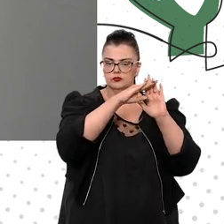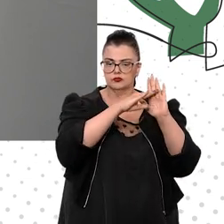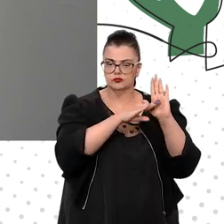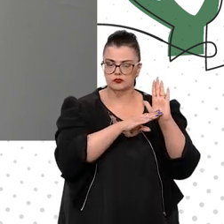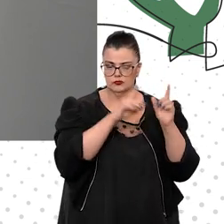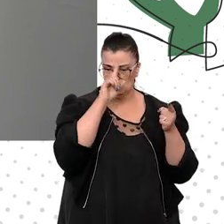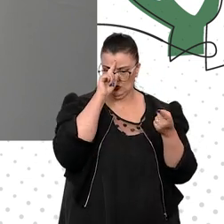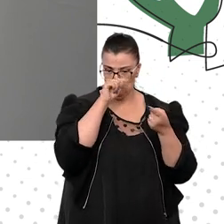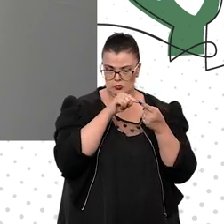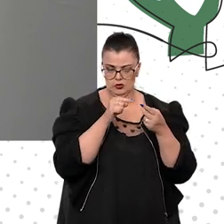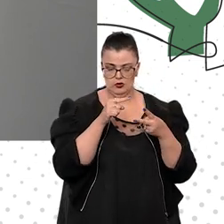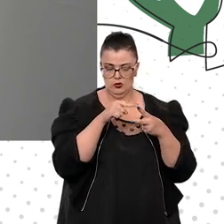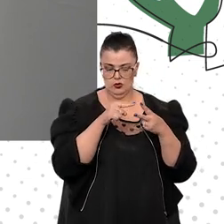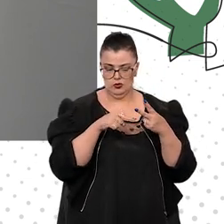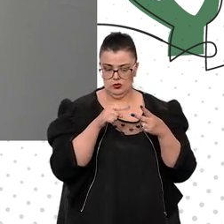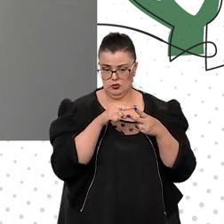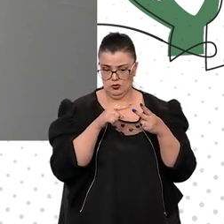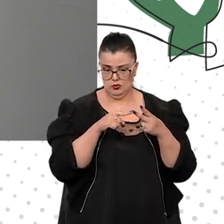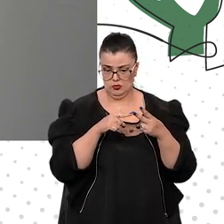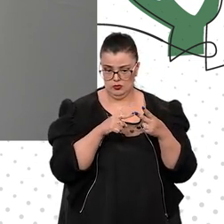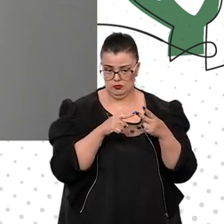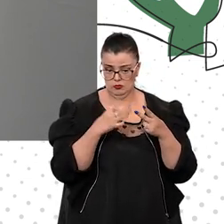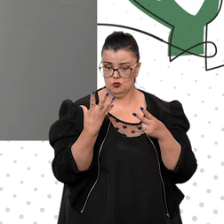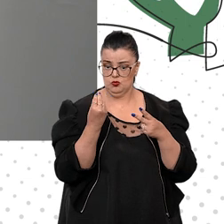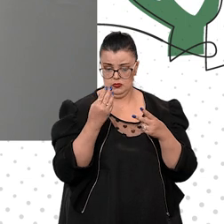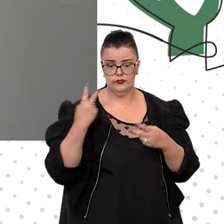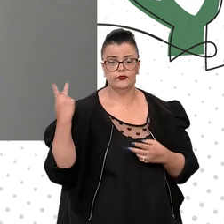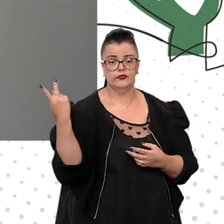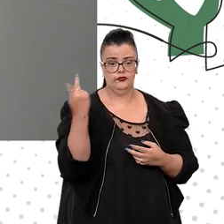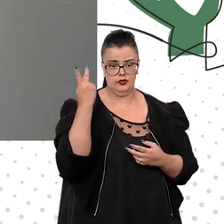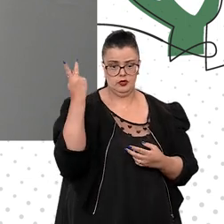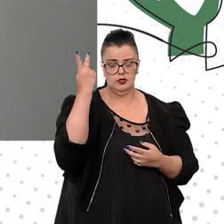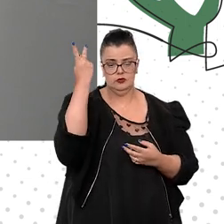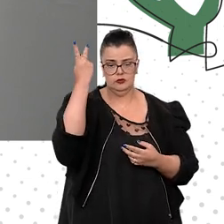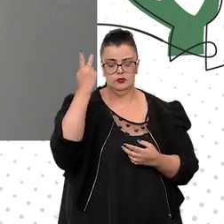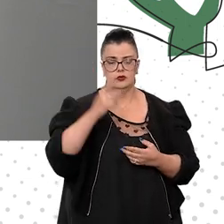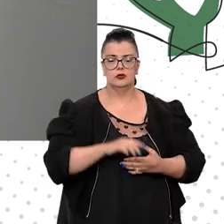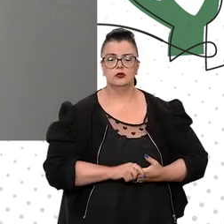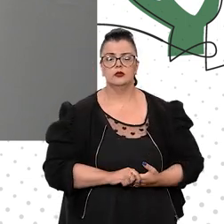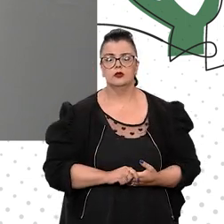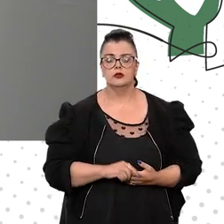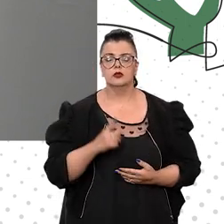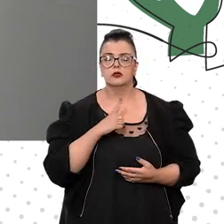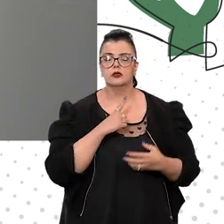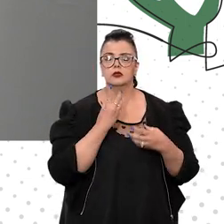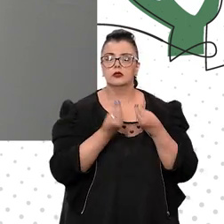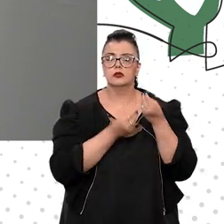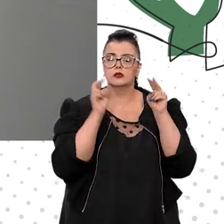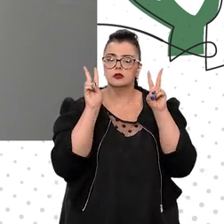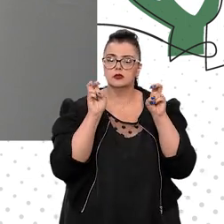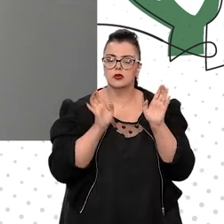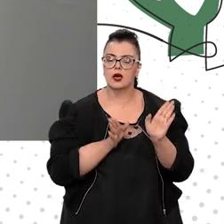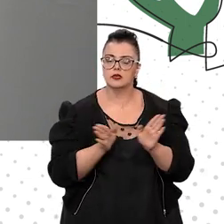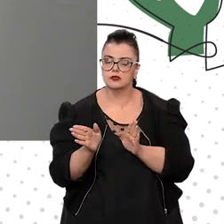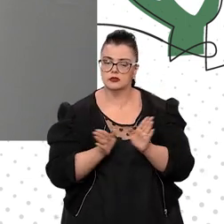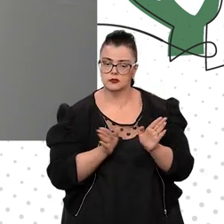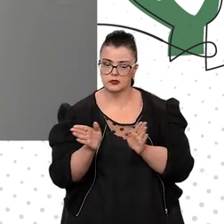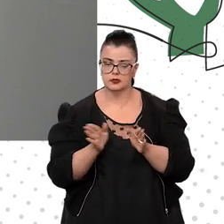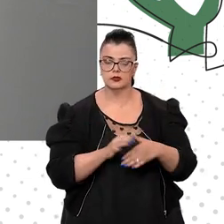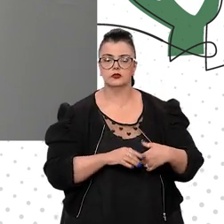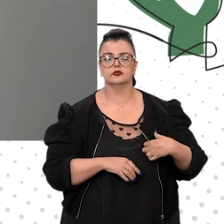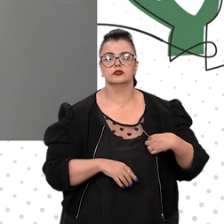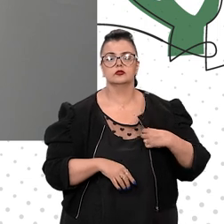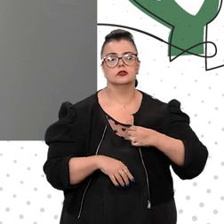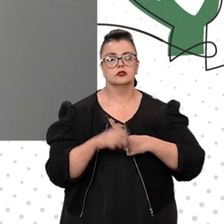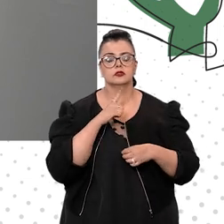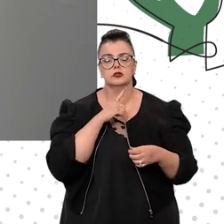dois deles, para mim, são muito caros, tocante à questão da acessibilidade. Eu